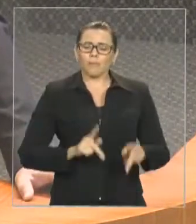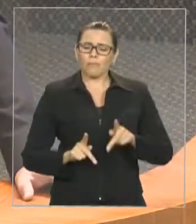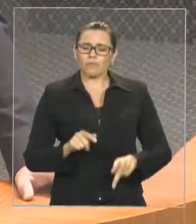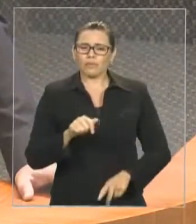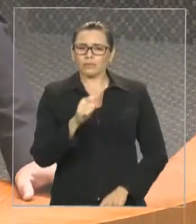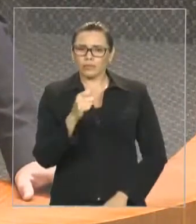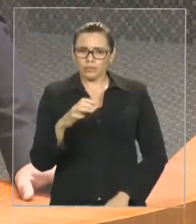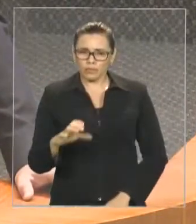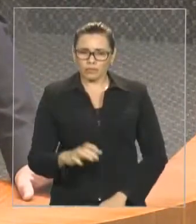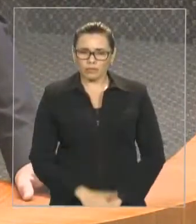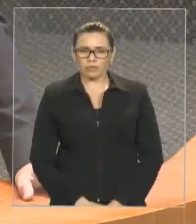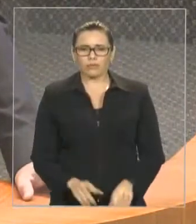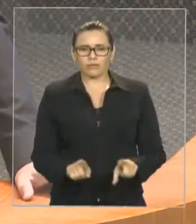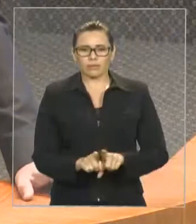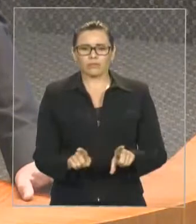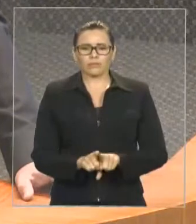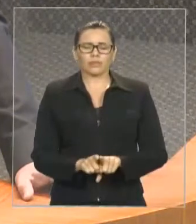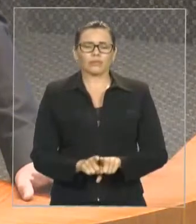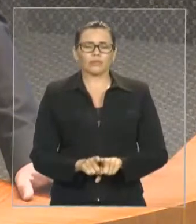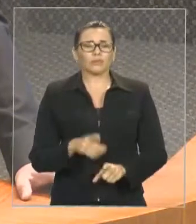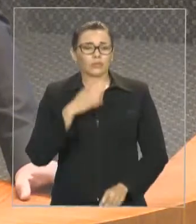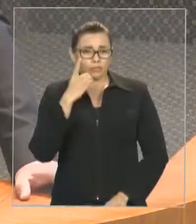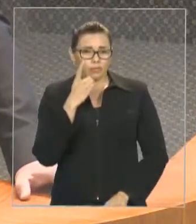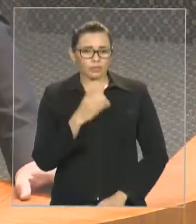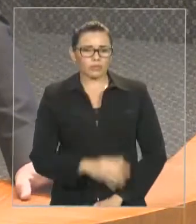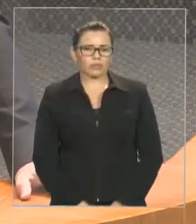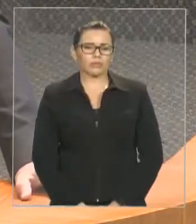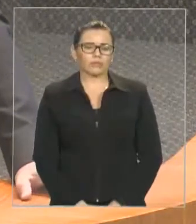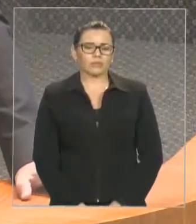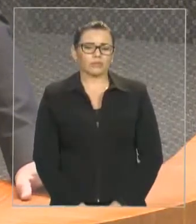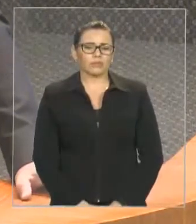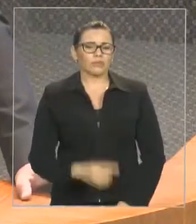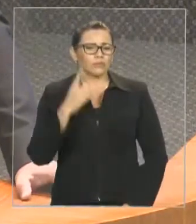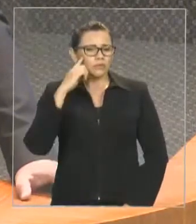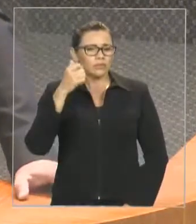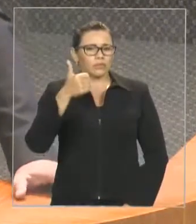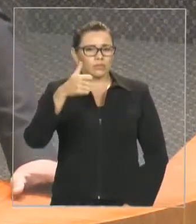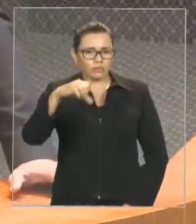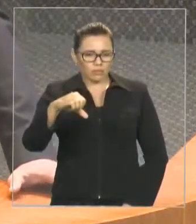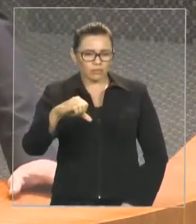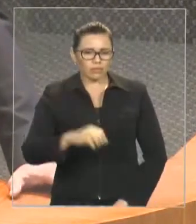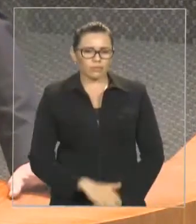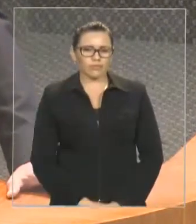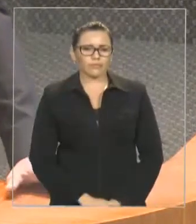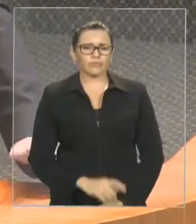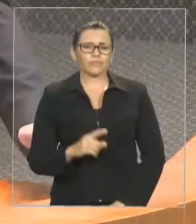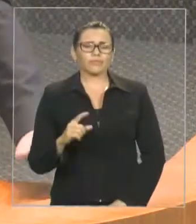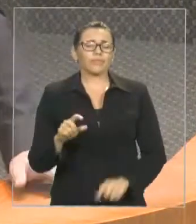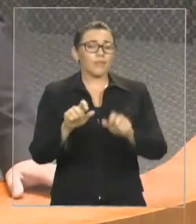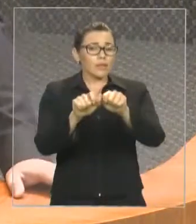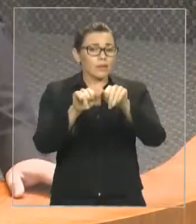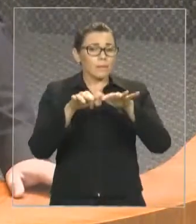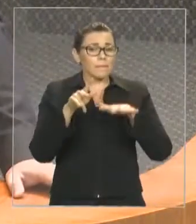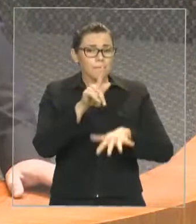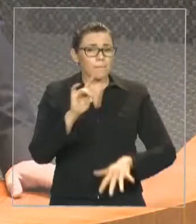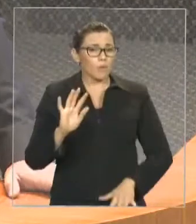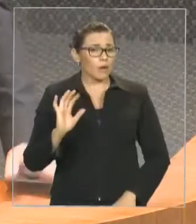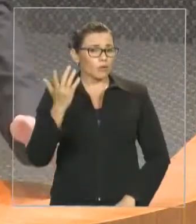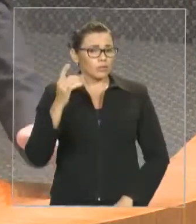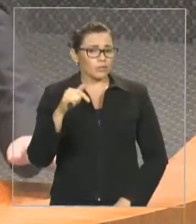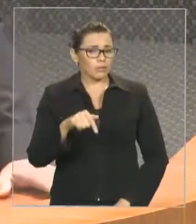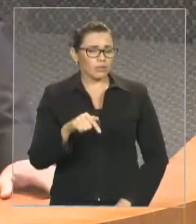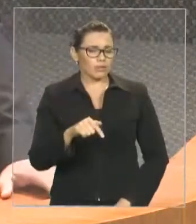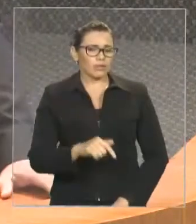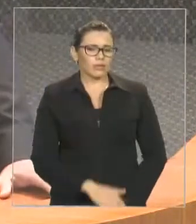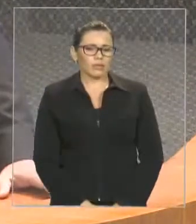na cidade de Açailândia, dia 19, vamos realizar uma audiência pública para nós tratarmos do impacto